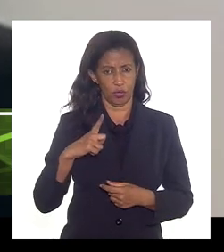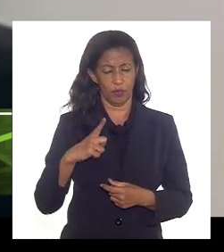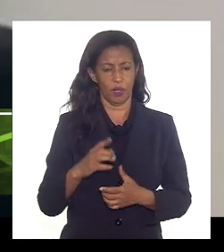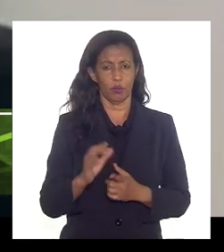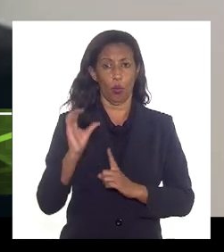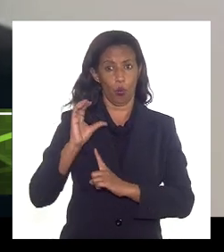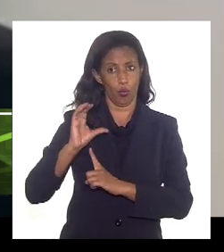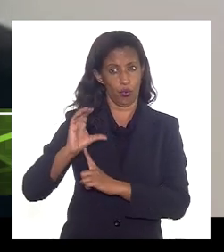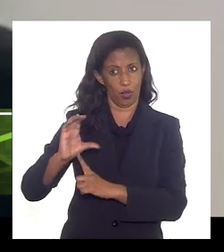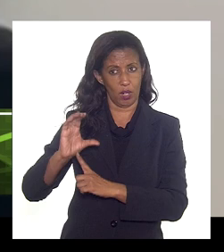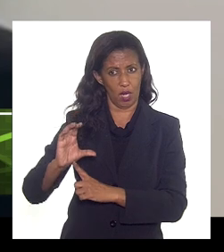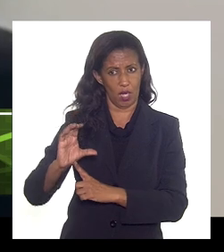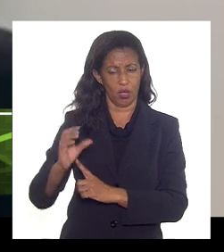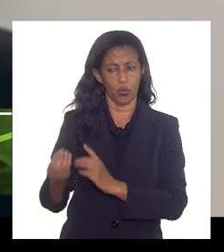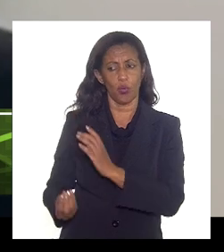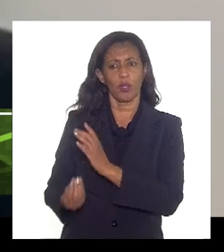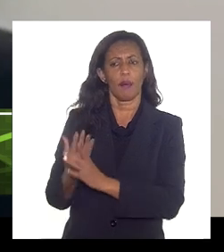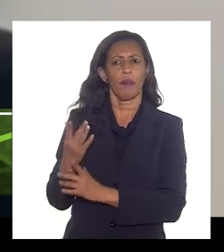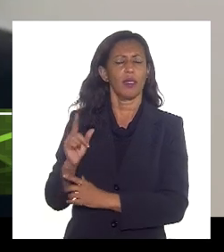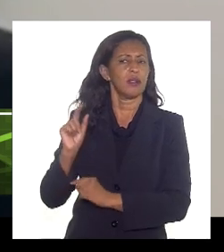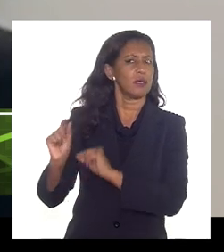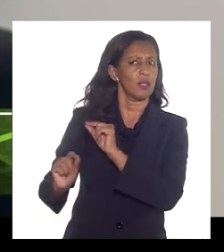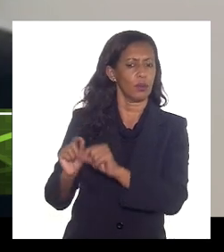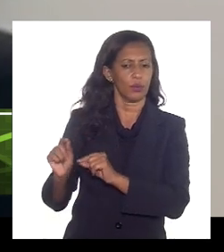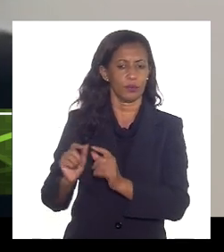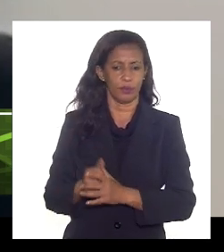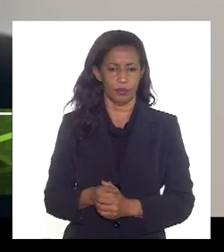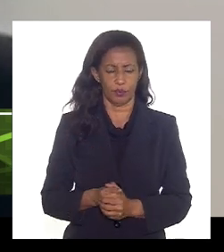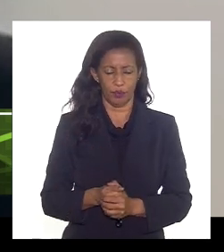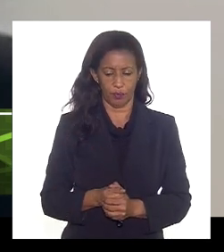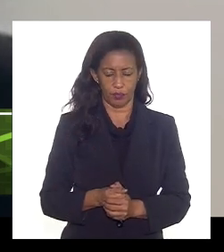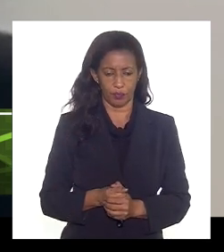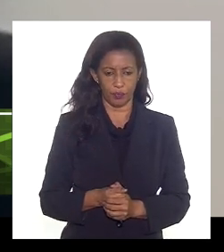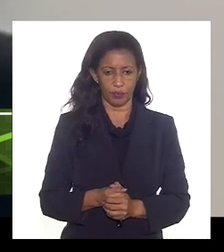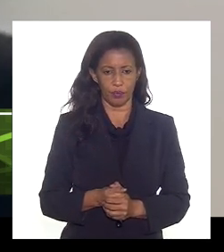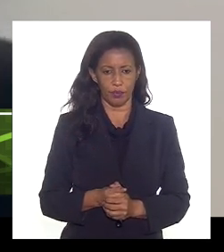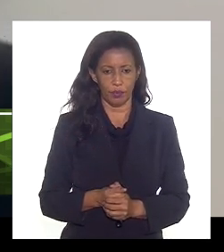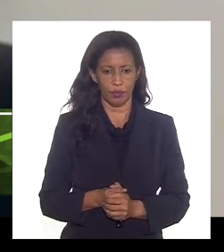o que aparecia ali era o seguinte quando os preços